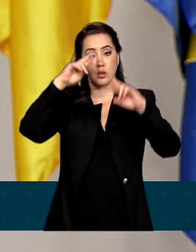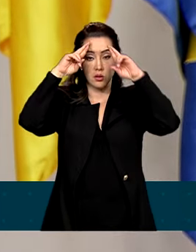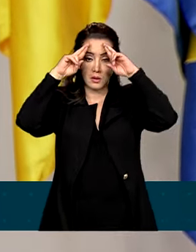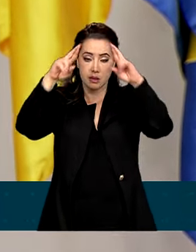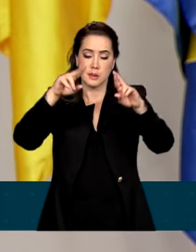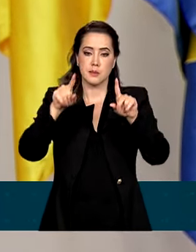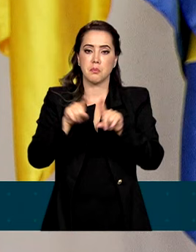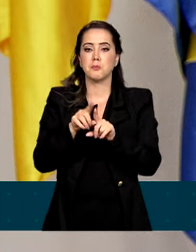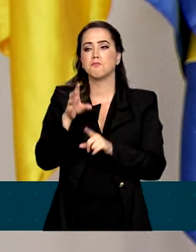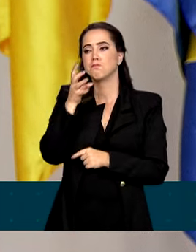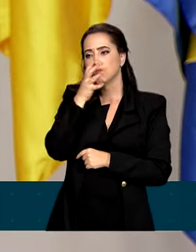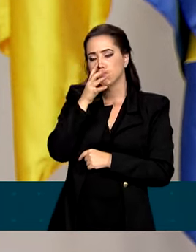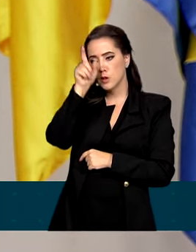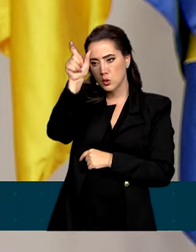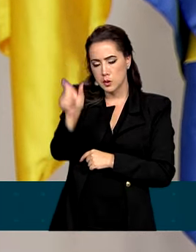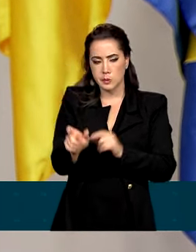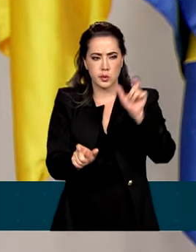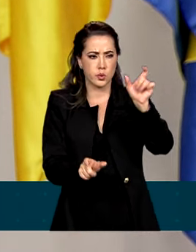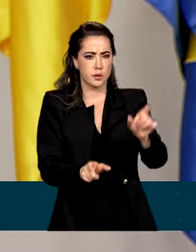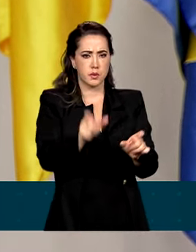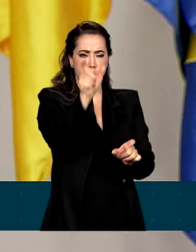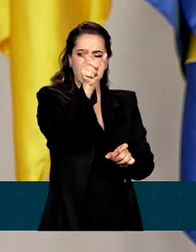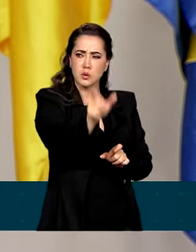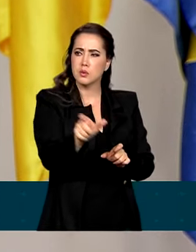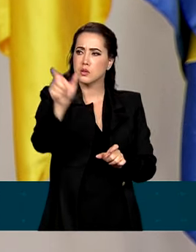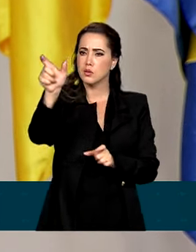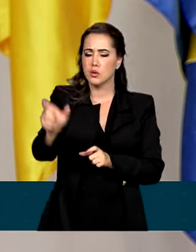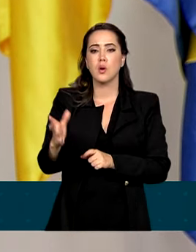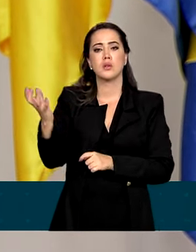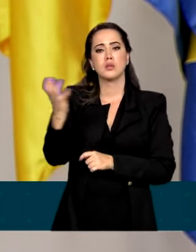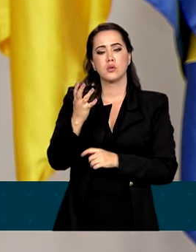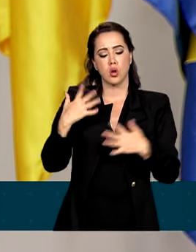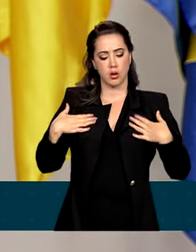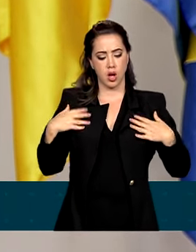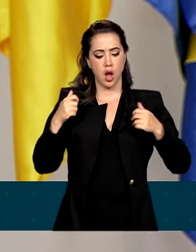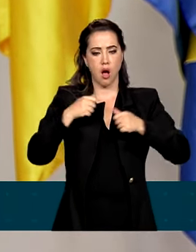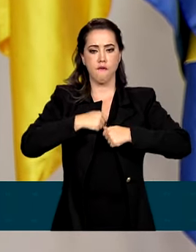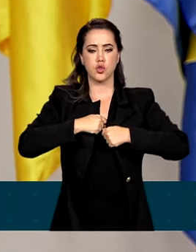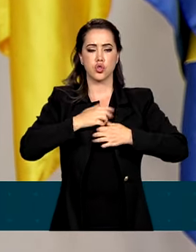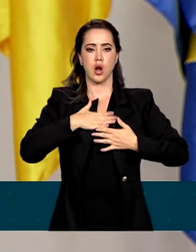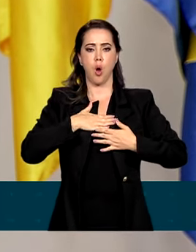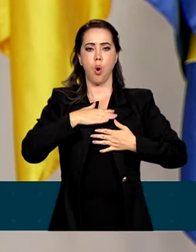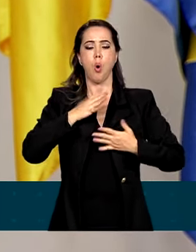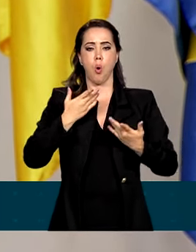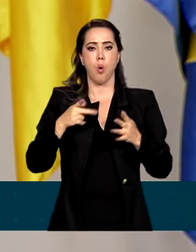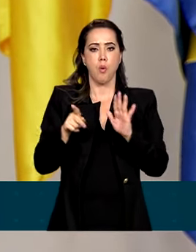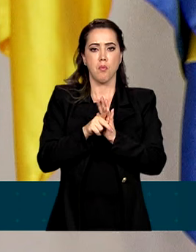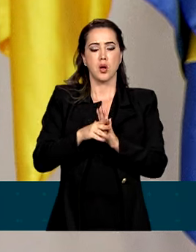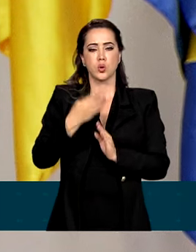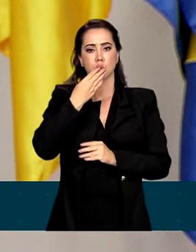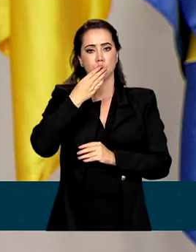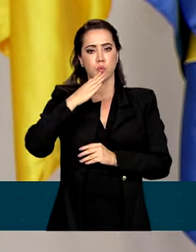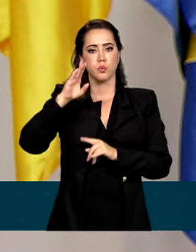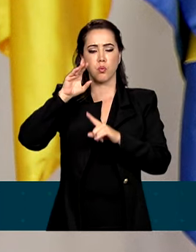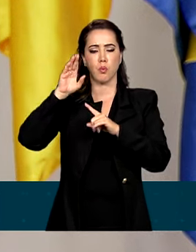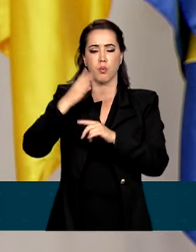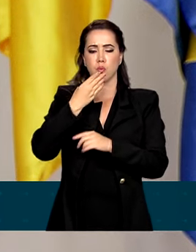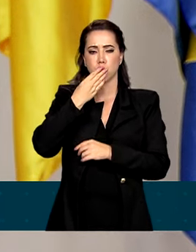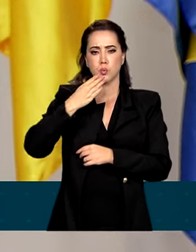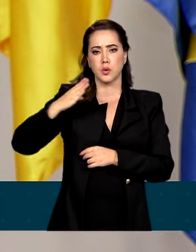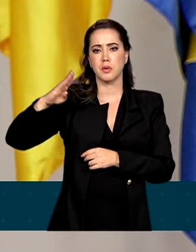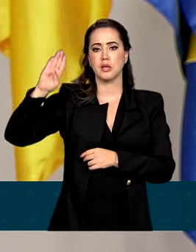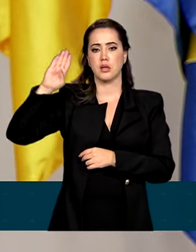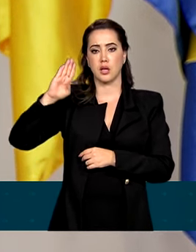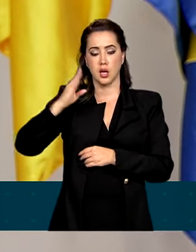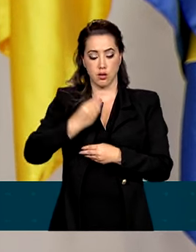admiração pelos cidadãos e cidadãs que, ao vestirem a farda, juraram dar a vida pelo seu país. Rechaçar